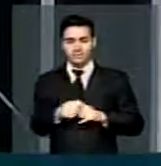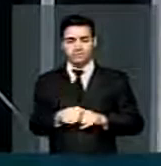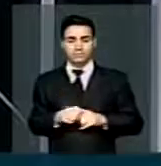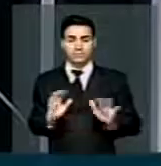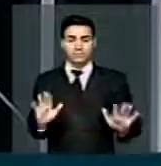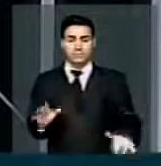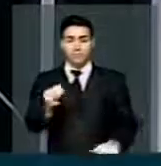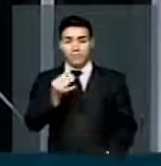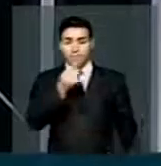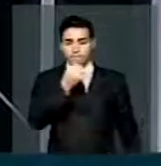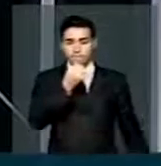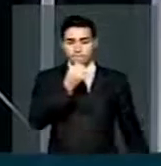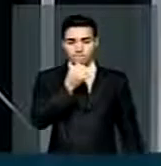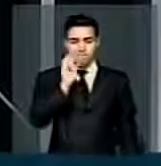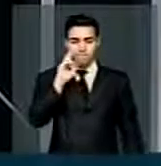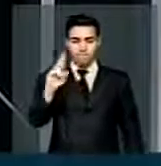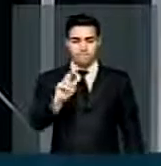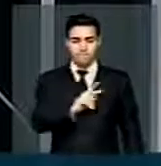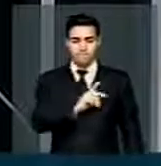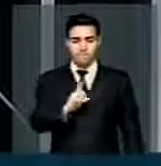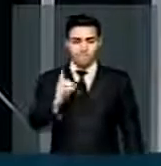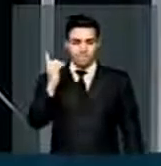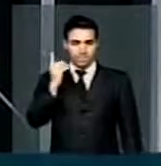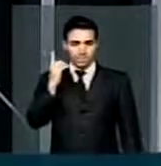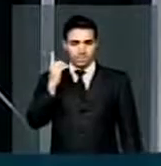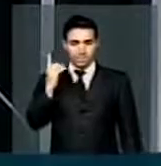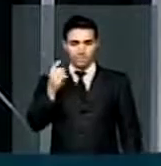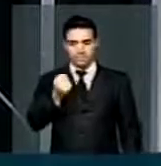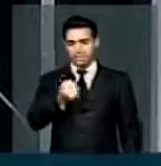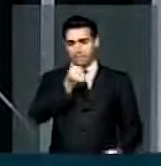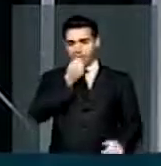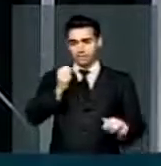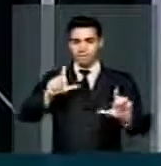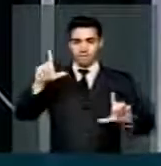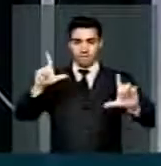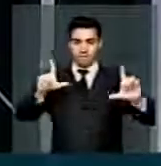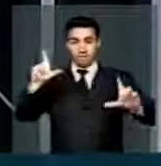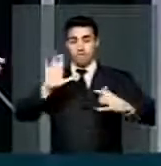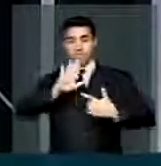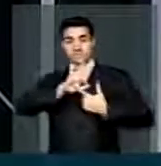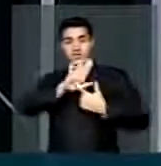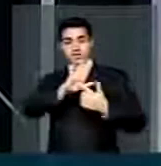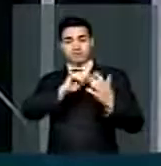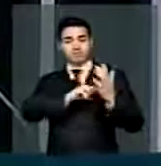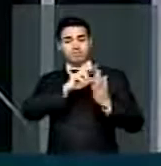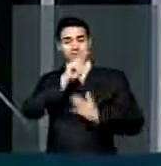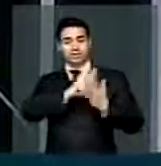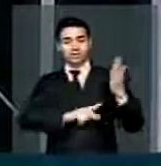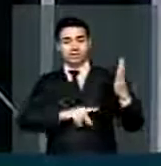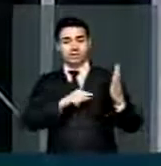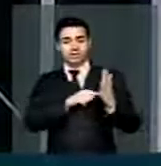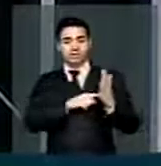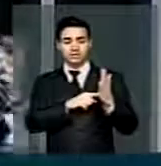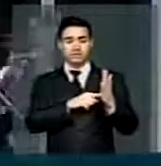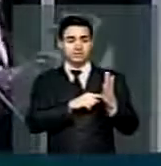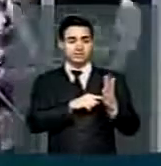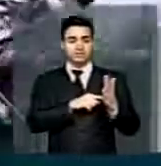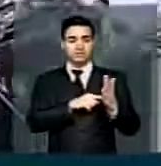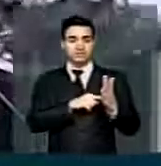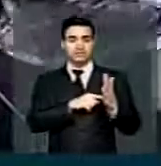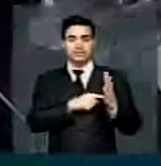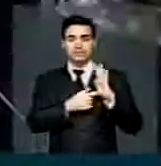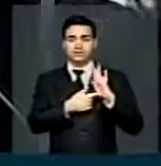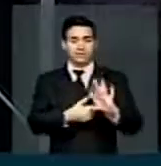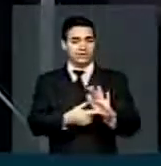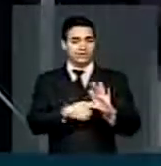E, infelizmente, Srs. Deputados, a imprensa mostra este projeto de forma diferente.